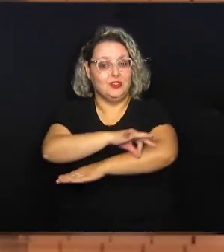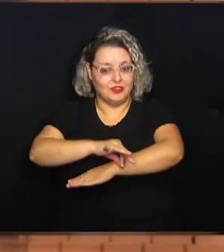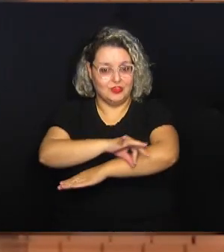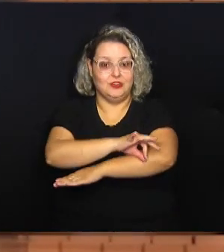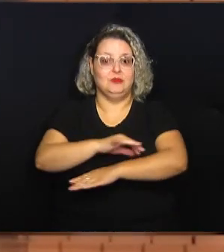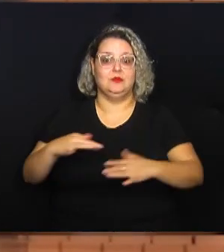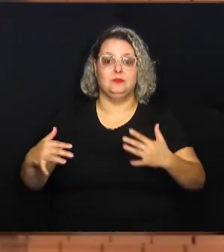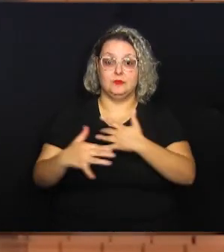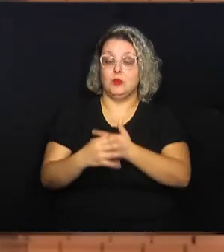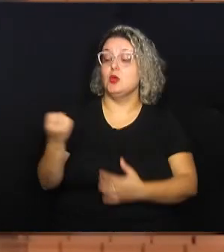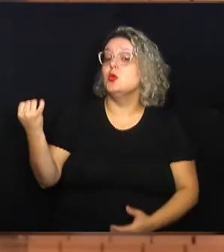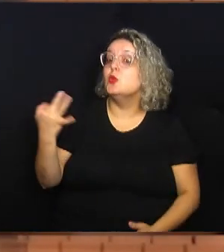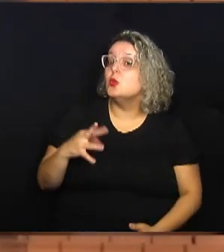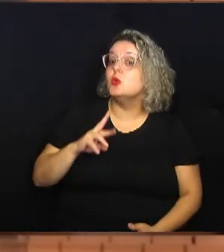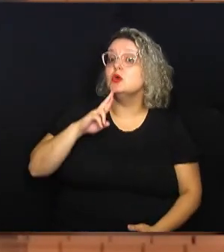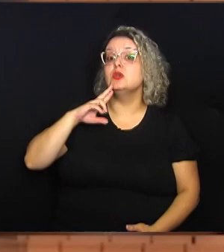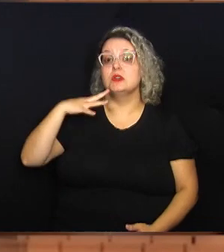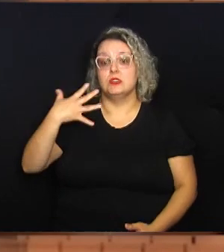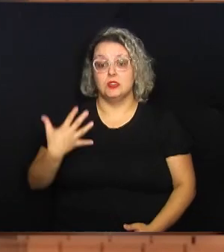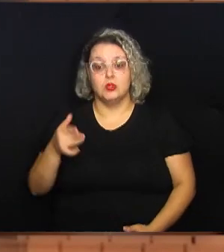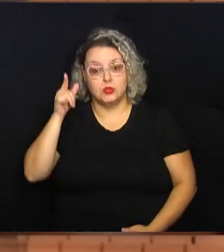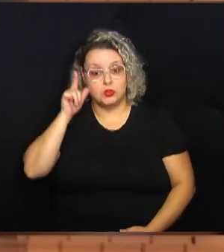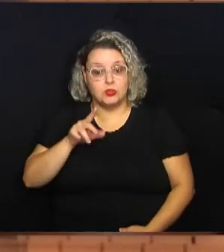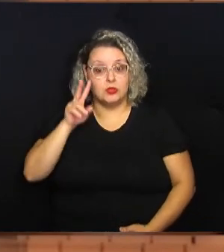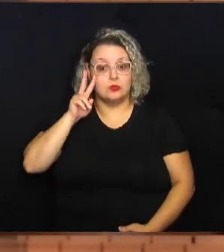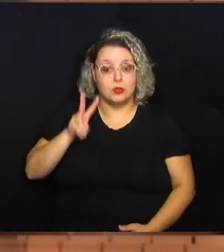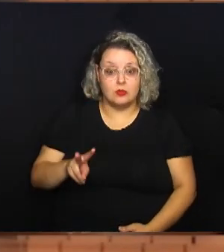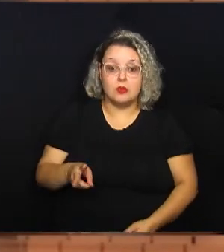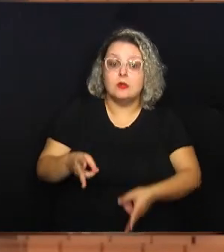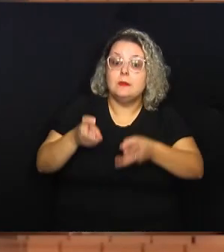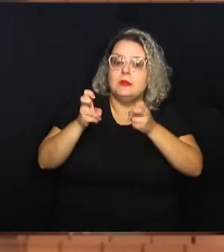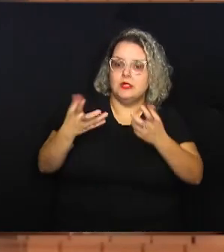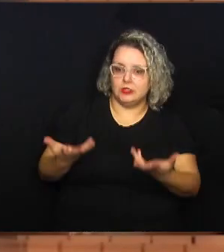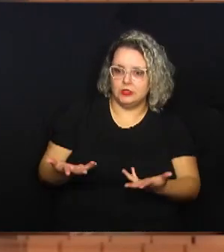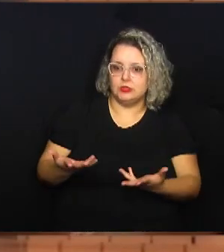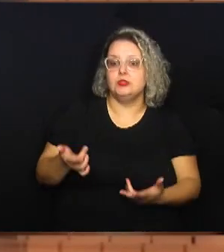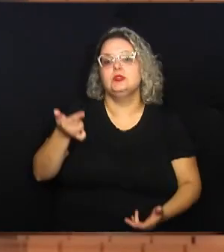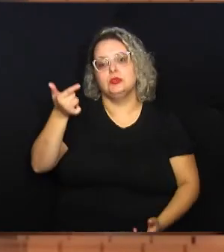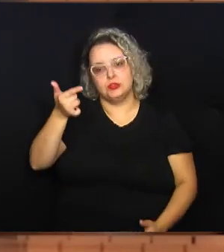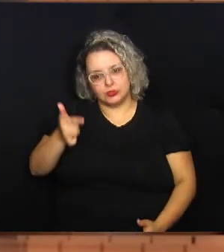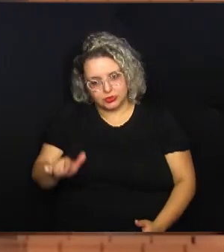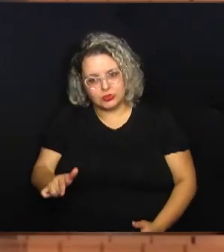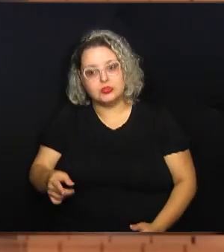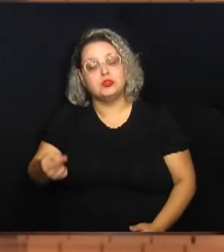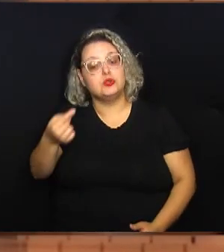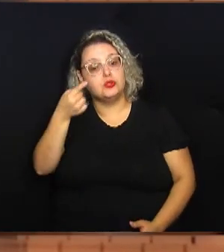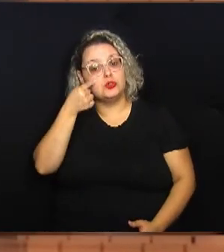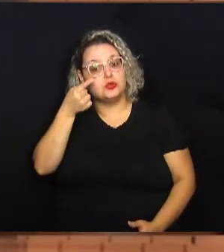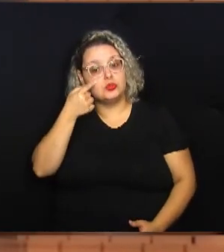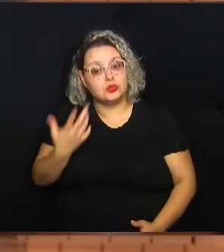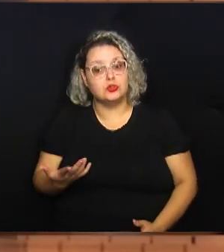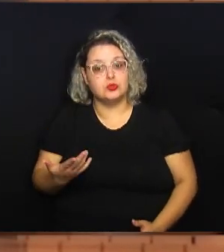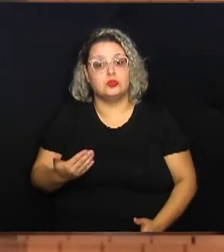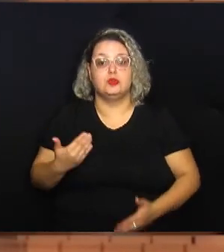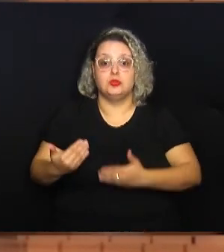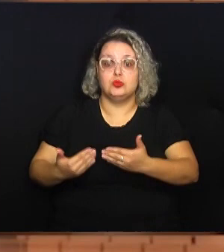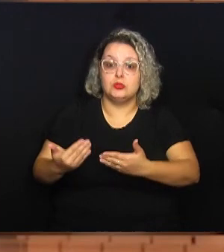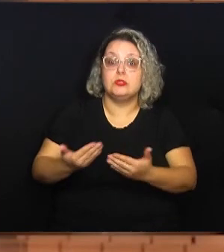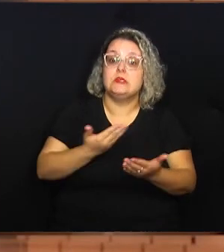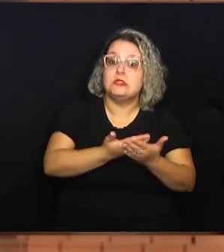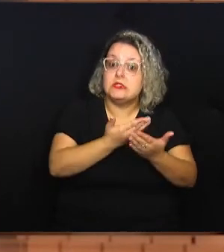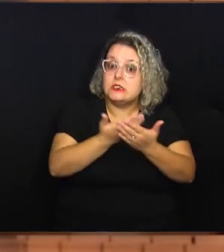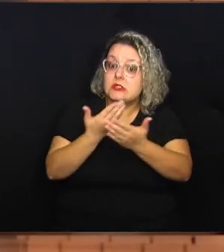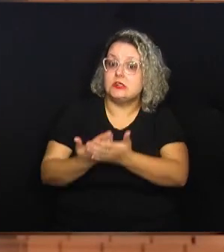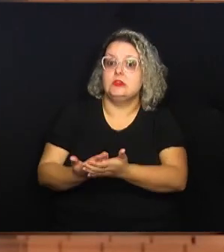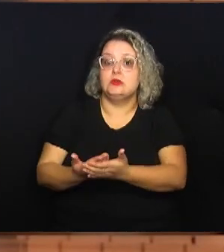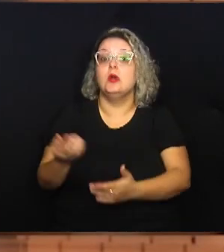urbanista, e o quanto, quantos resultados nós conseguimos ver e observar, e ainda continuamos a observar a